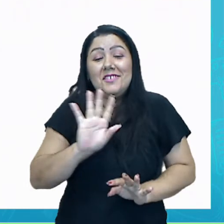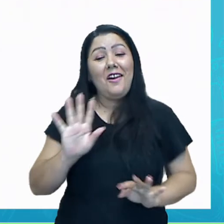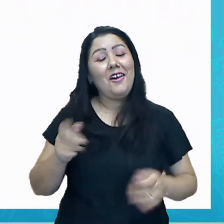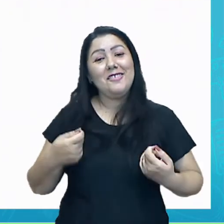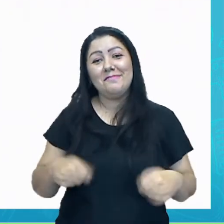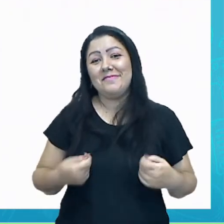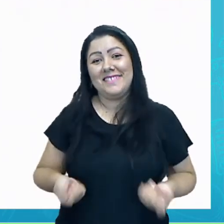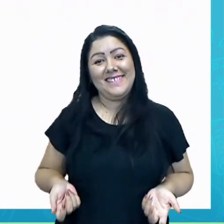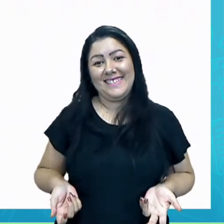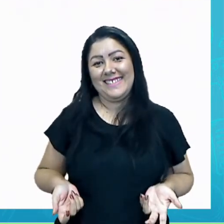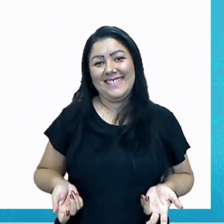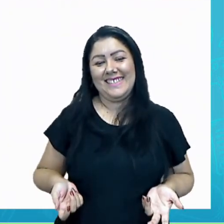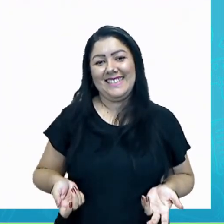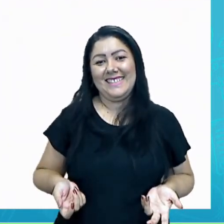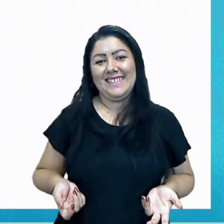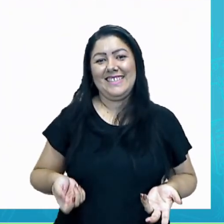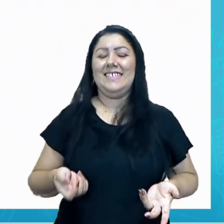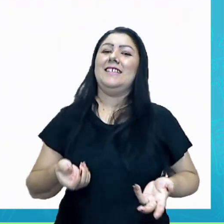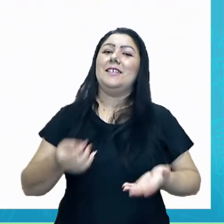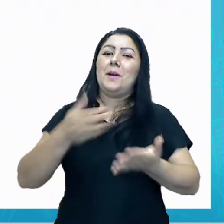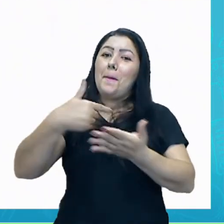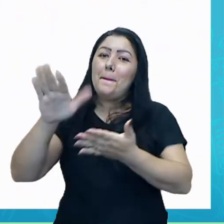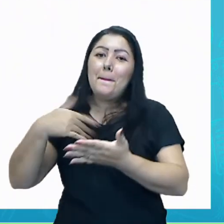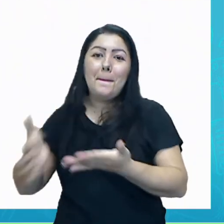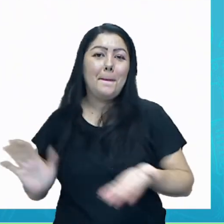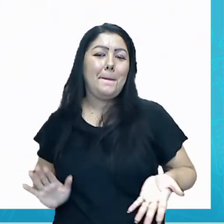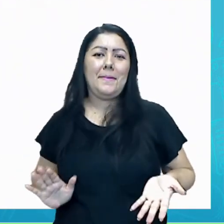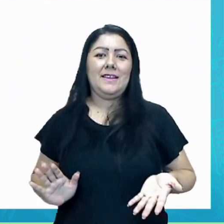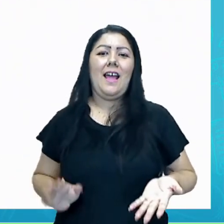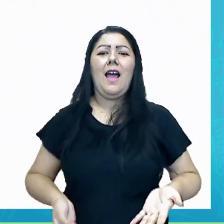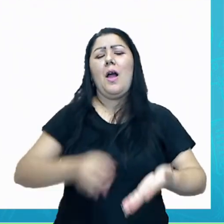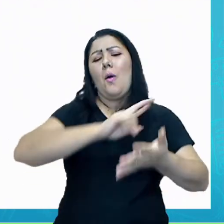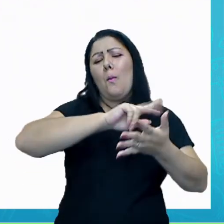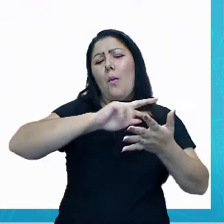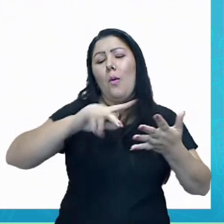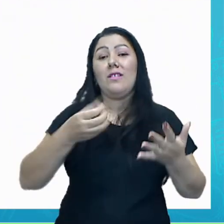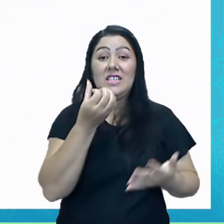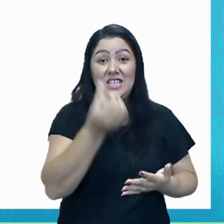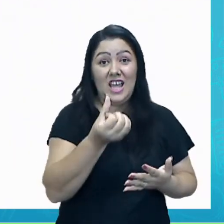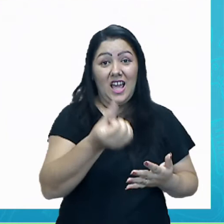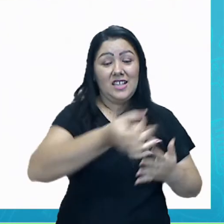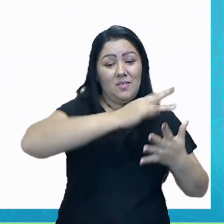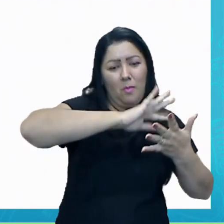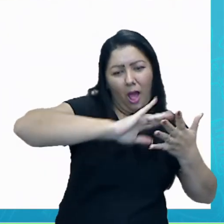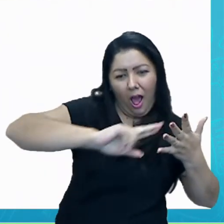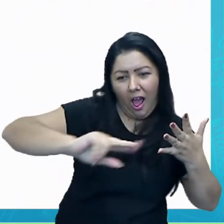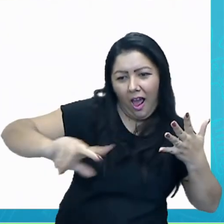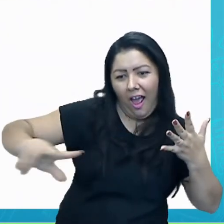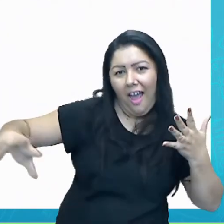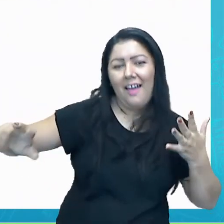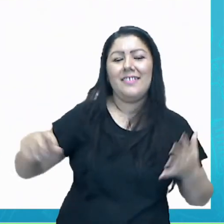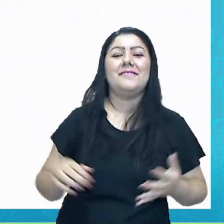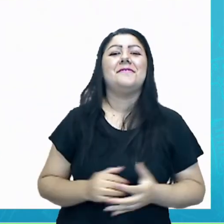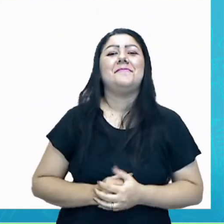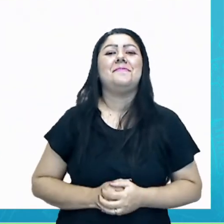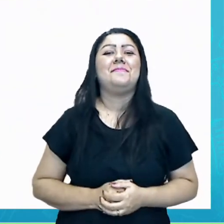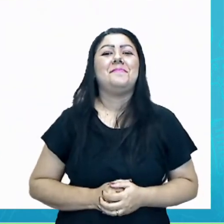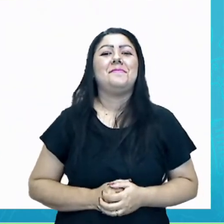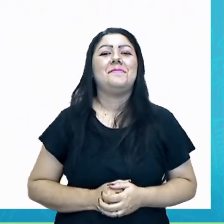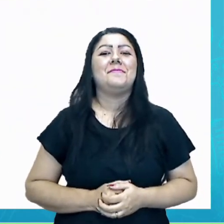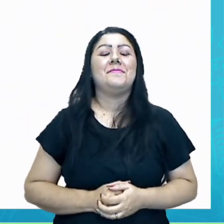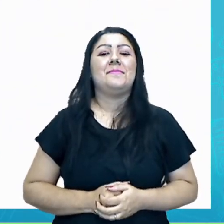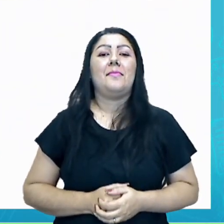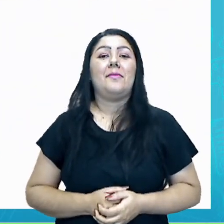trabalhar. Agora, com essas seis cores, nós fazemos uma infinidade de outras cores. Tá certo? Então, com